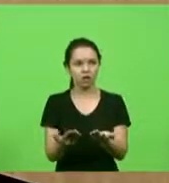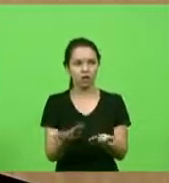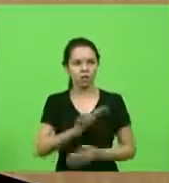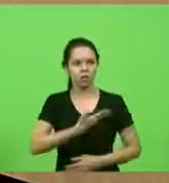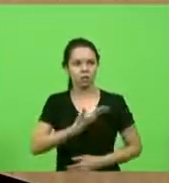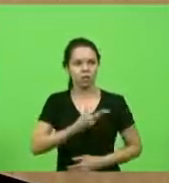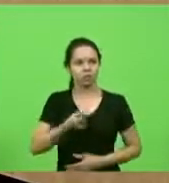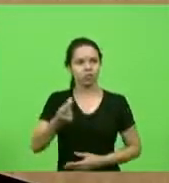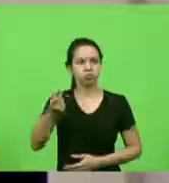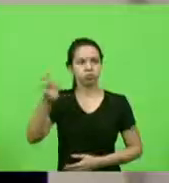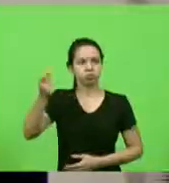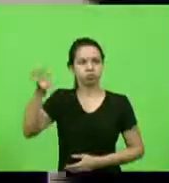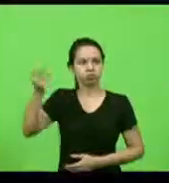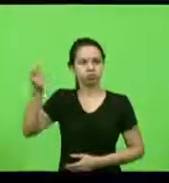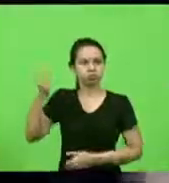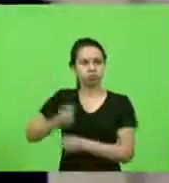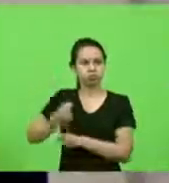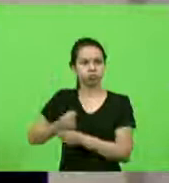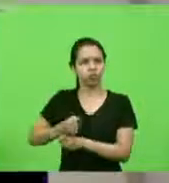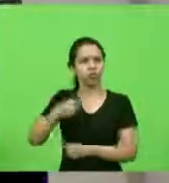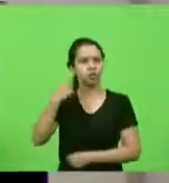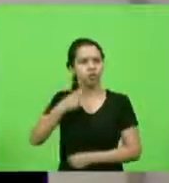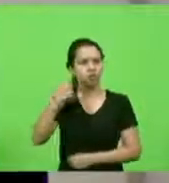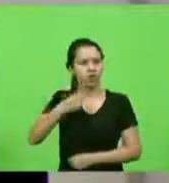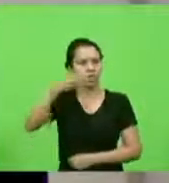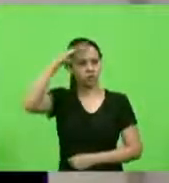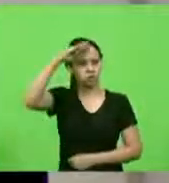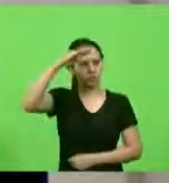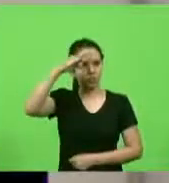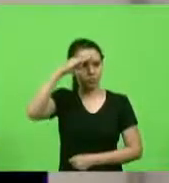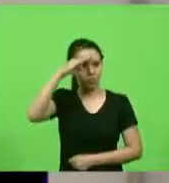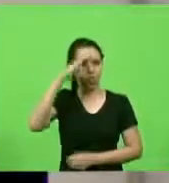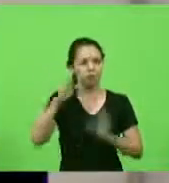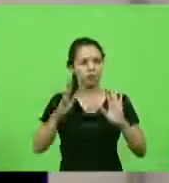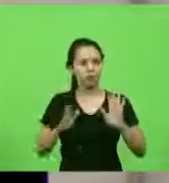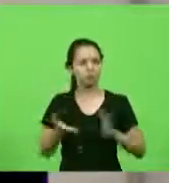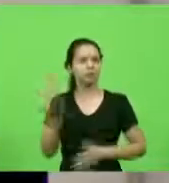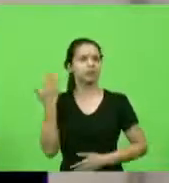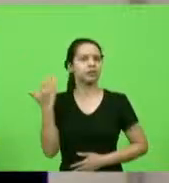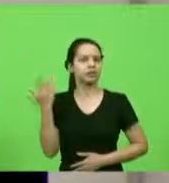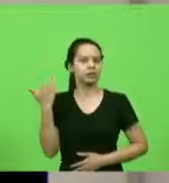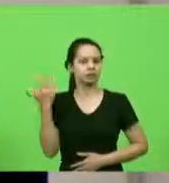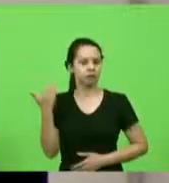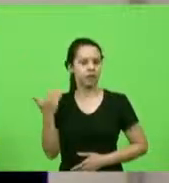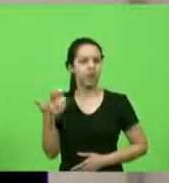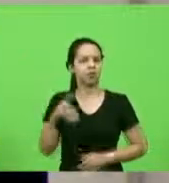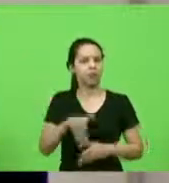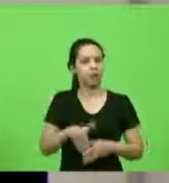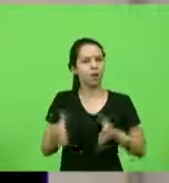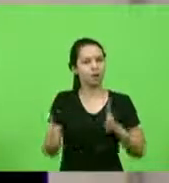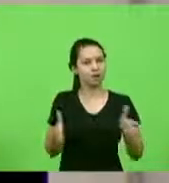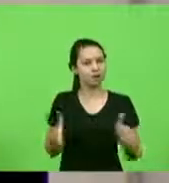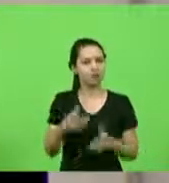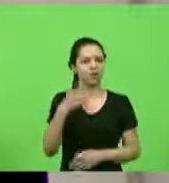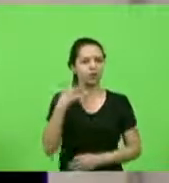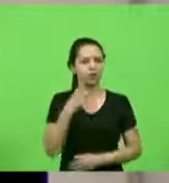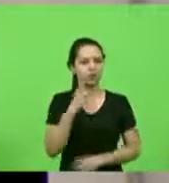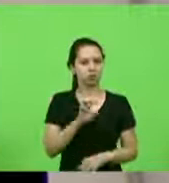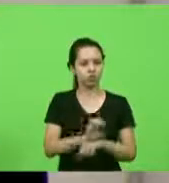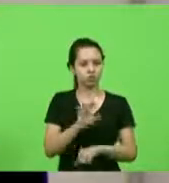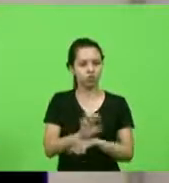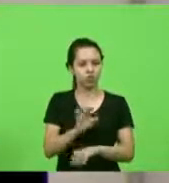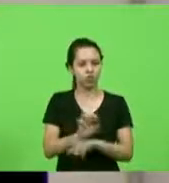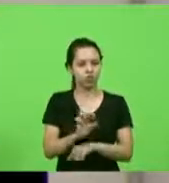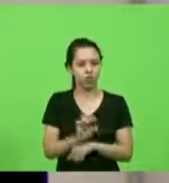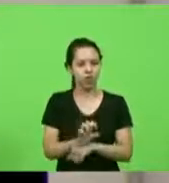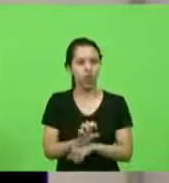longa data, deputado Jean Cuma, que já exerceu o mandato aqui como deputado estadual por